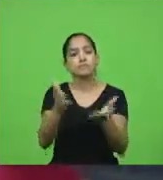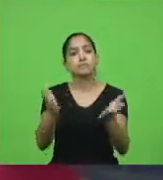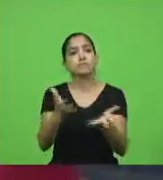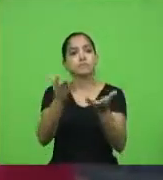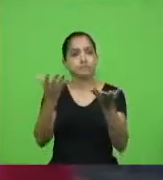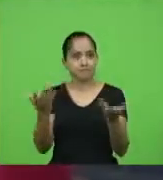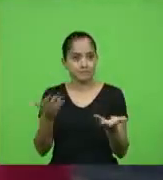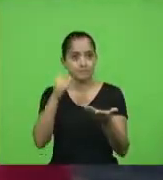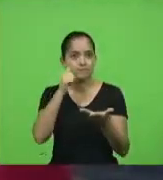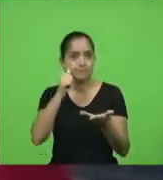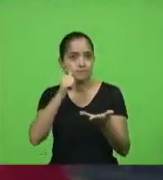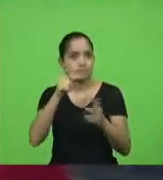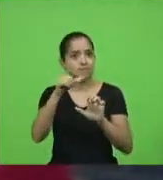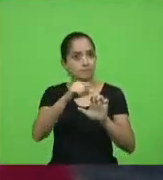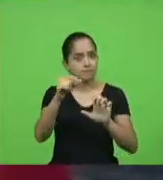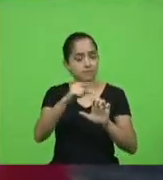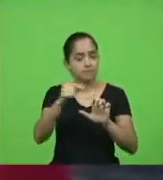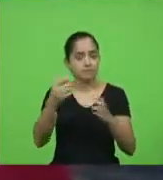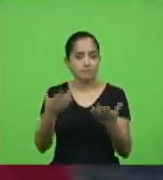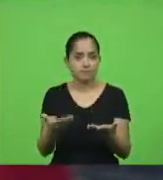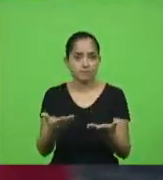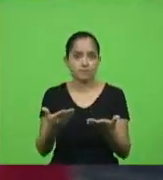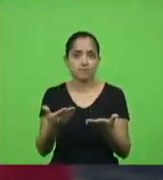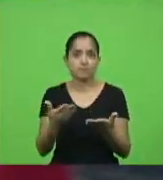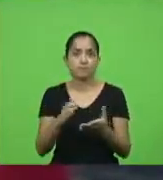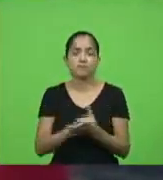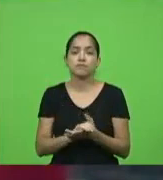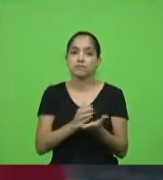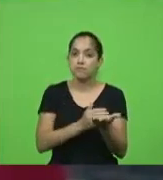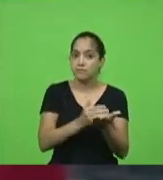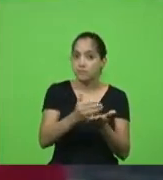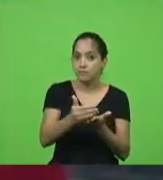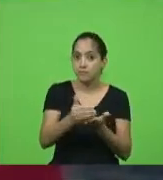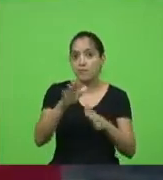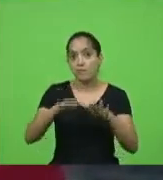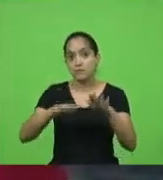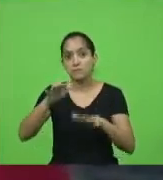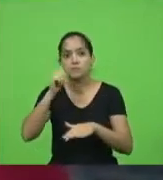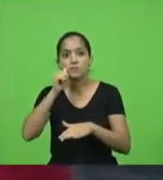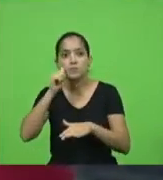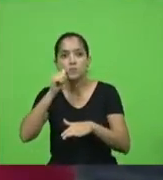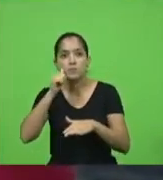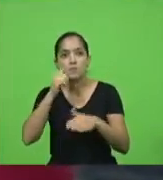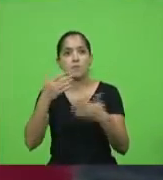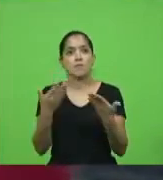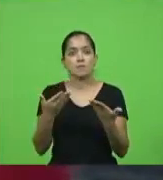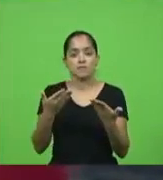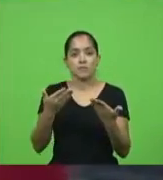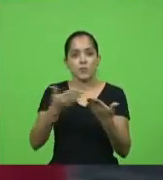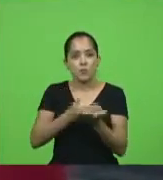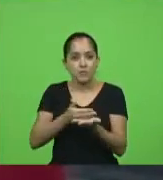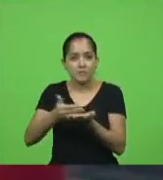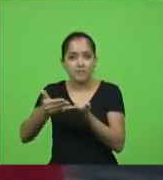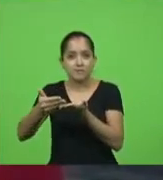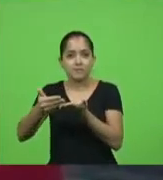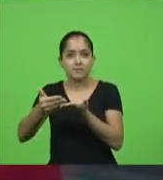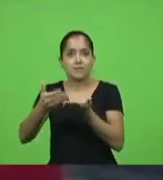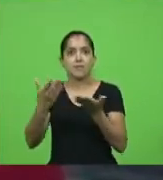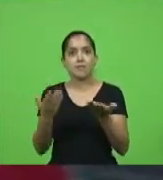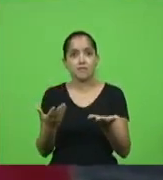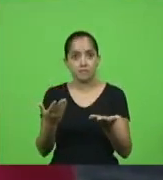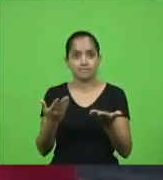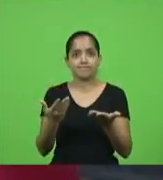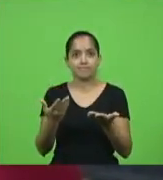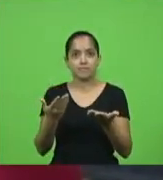mulheres empreendedoras muitas vezes para a mulher abrir o seu empreendimento significa a sua